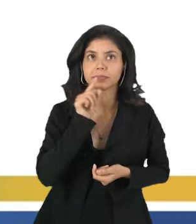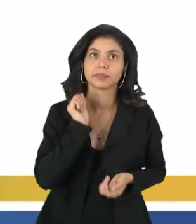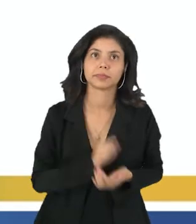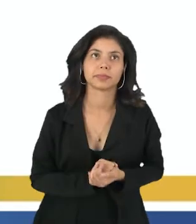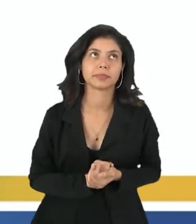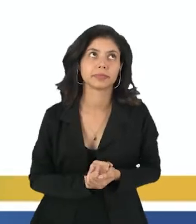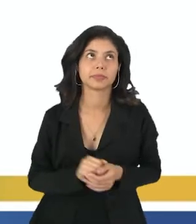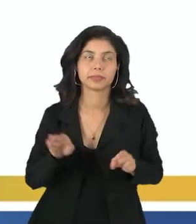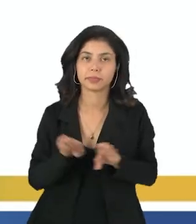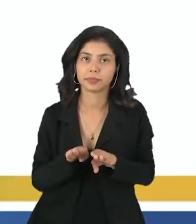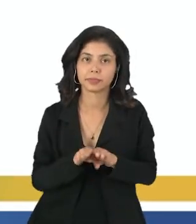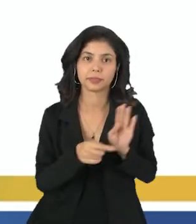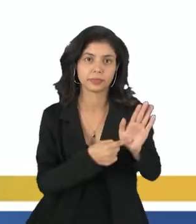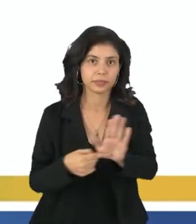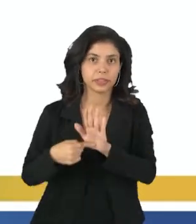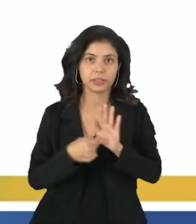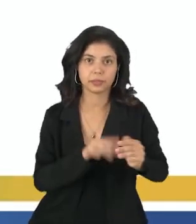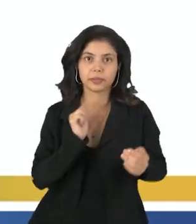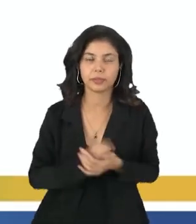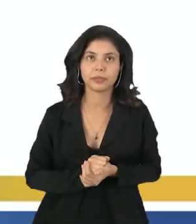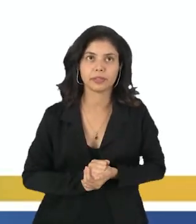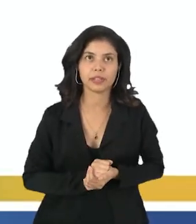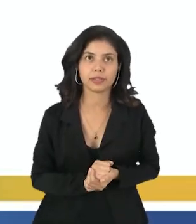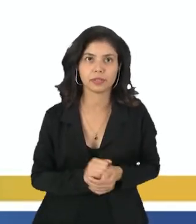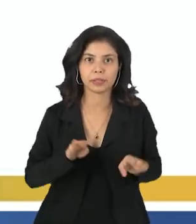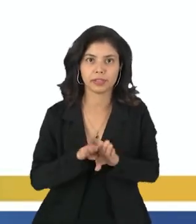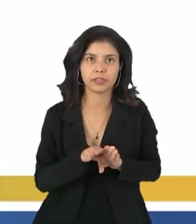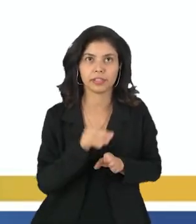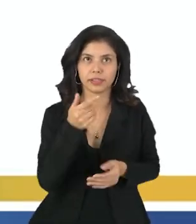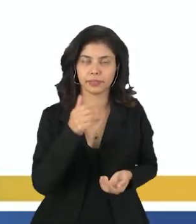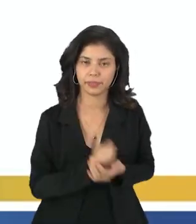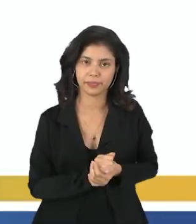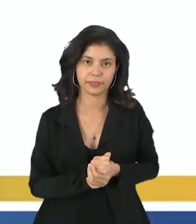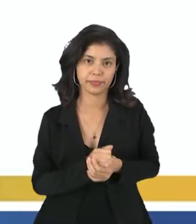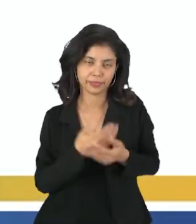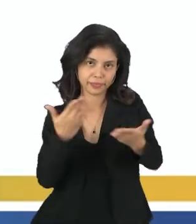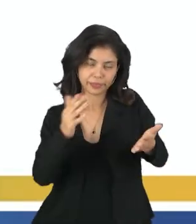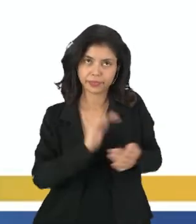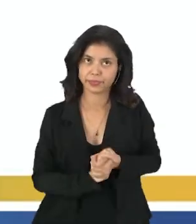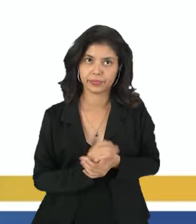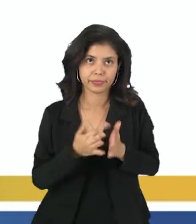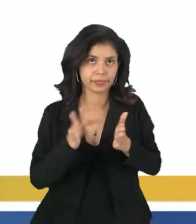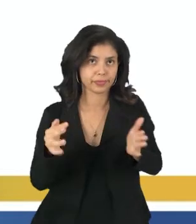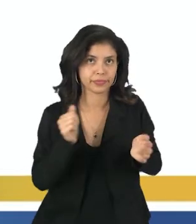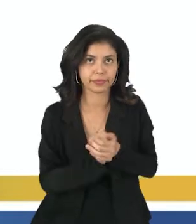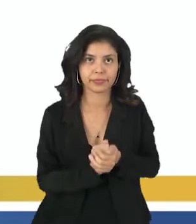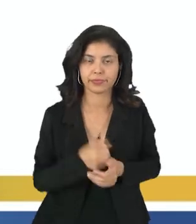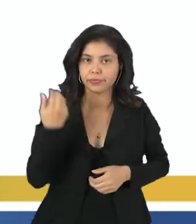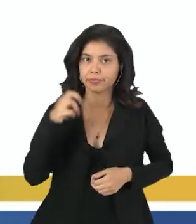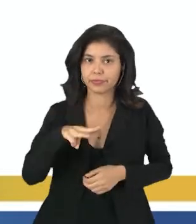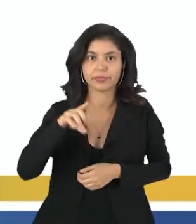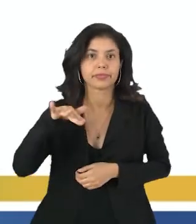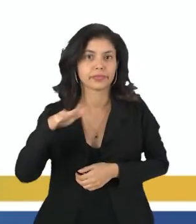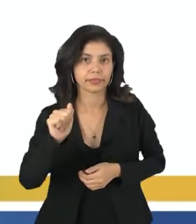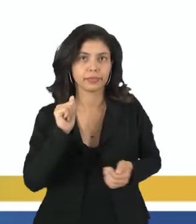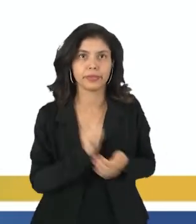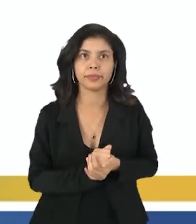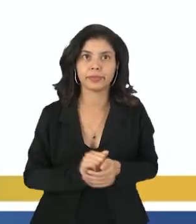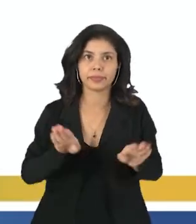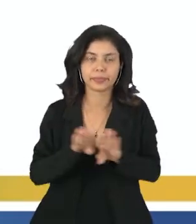seria a representação da máquina. Como funciona isso? Então nós temos a definição de máquina térmica.